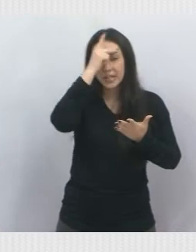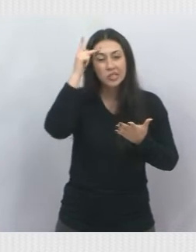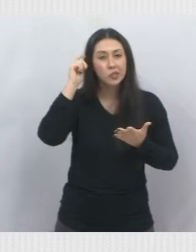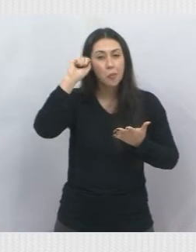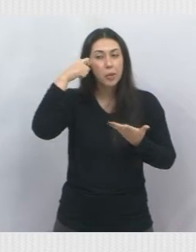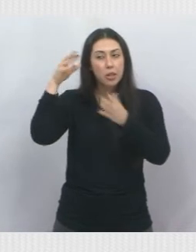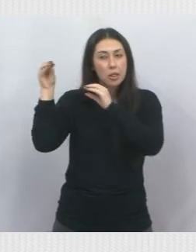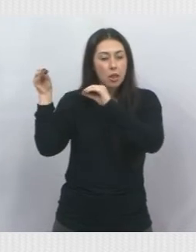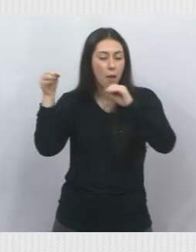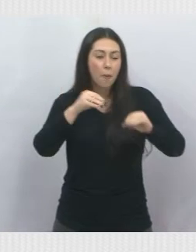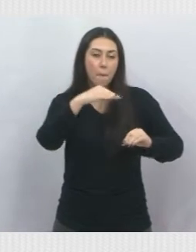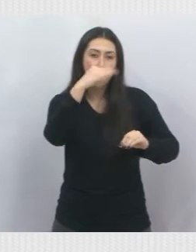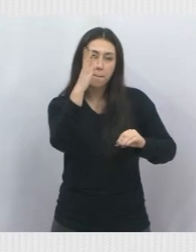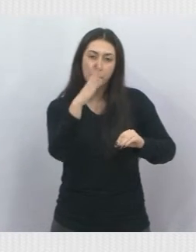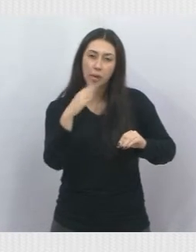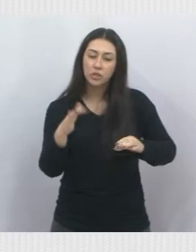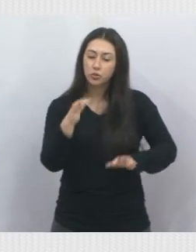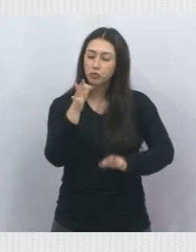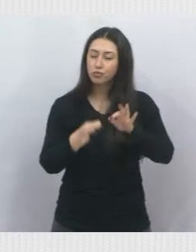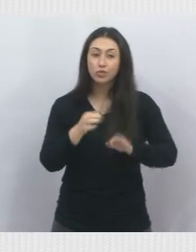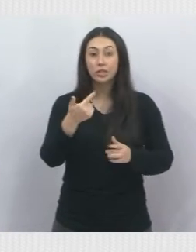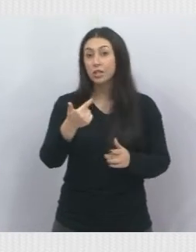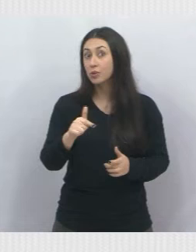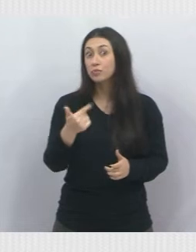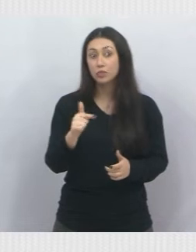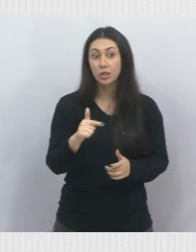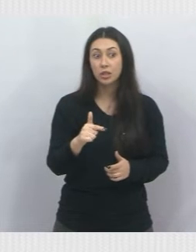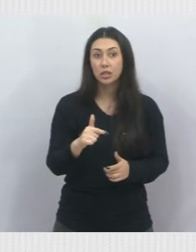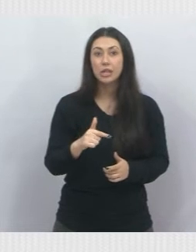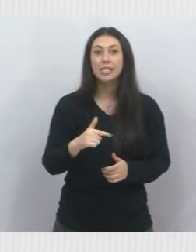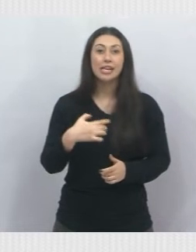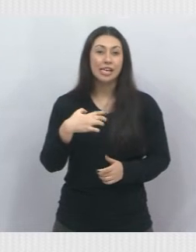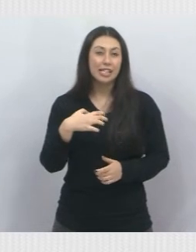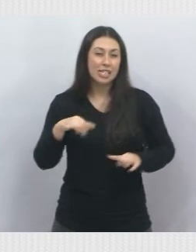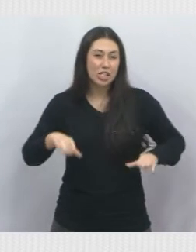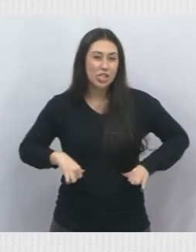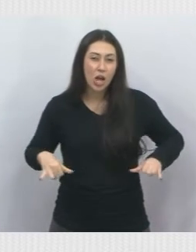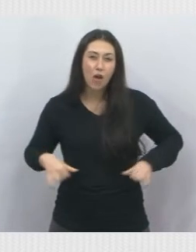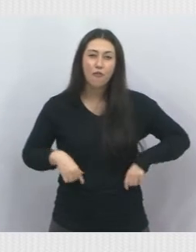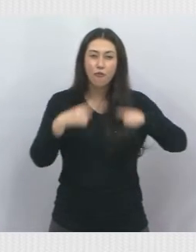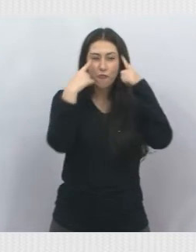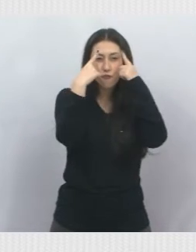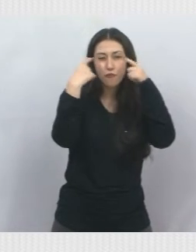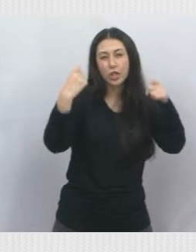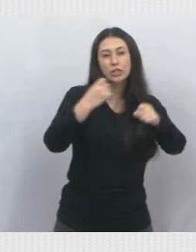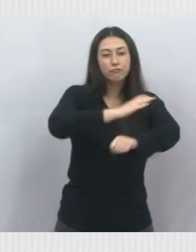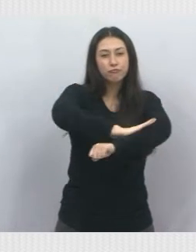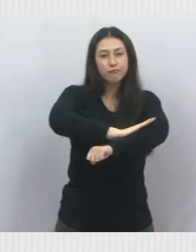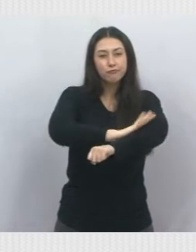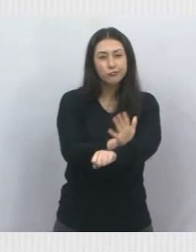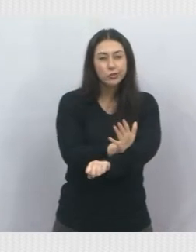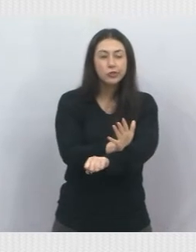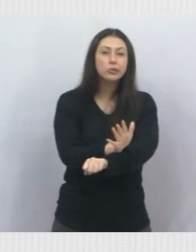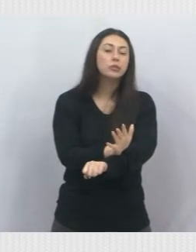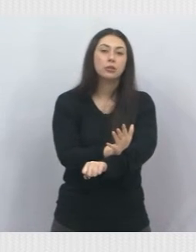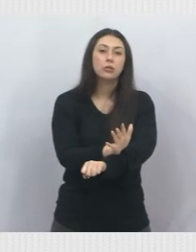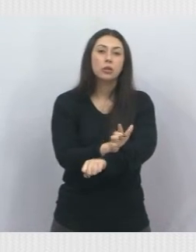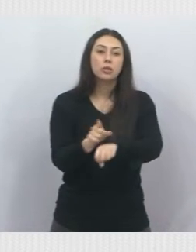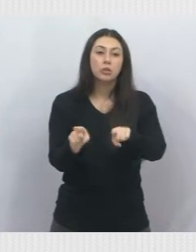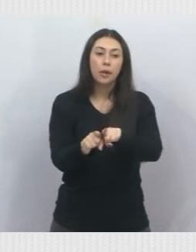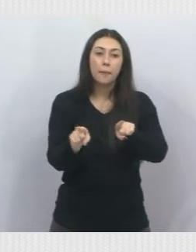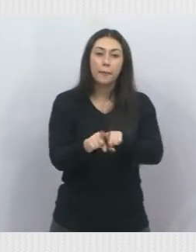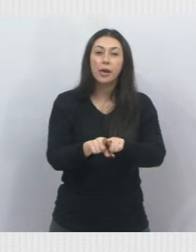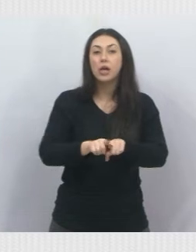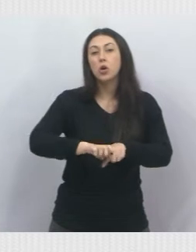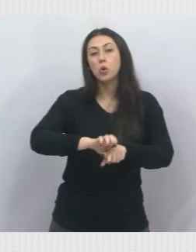africanos injustiçados quando trabalham aqui no Brasil. Sofrem racismo, sofrem violência, sofrem xenofobia, sofrem com um Estado